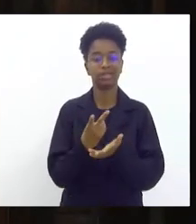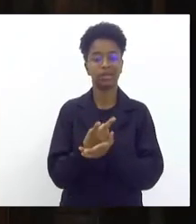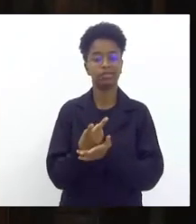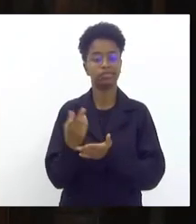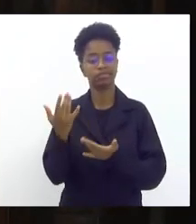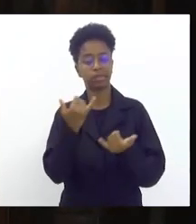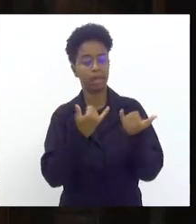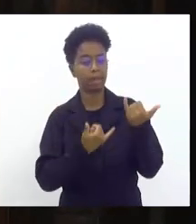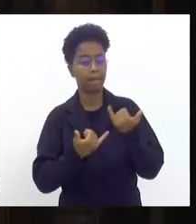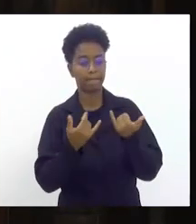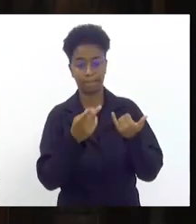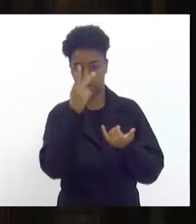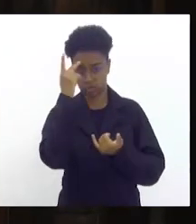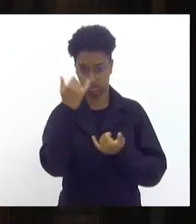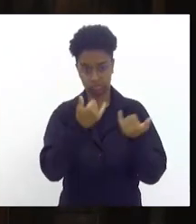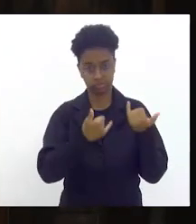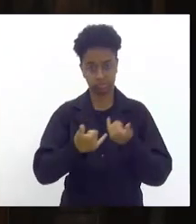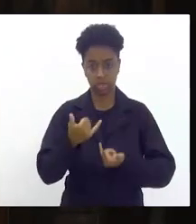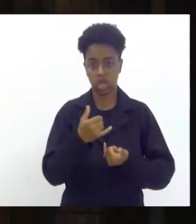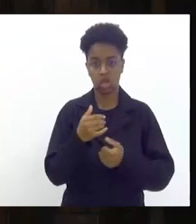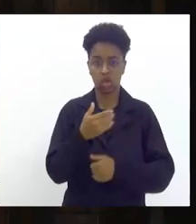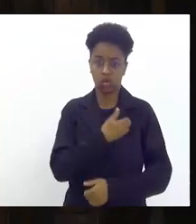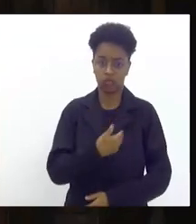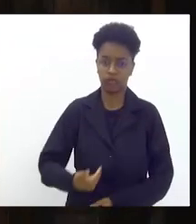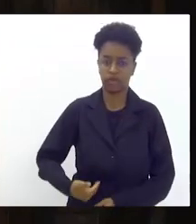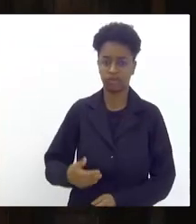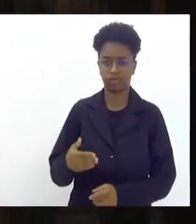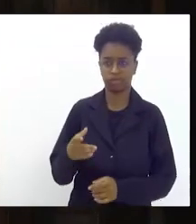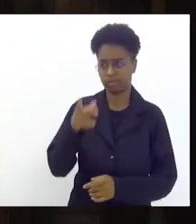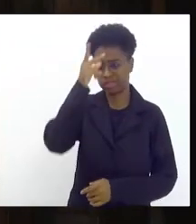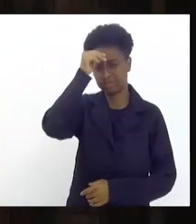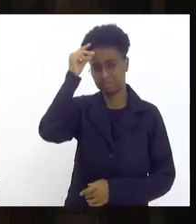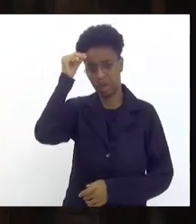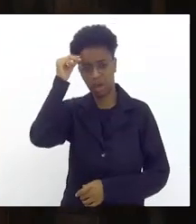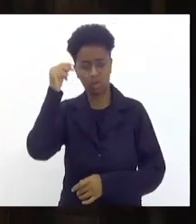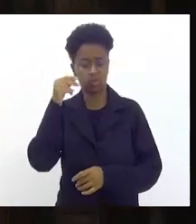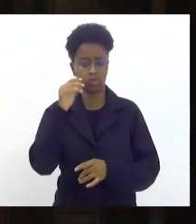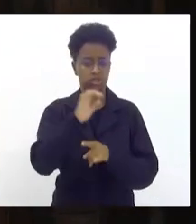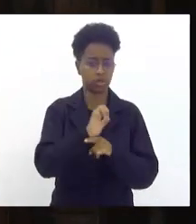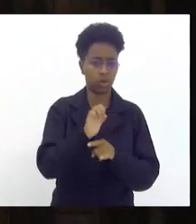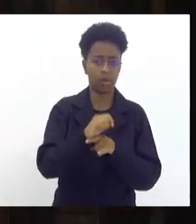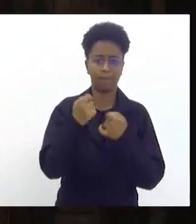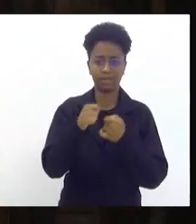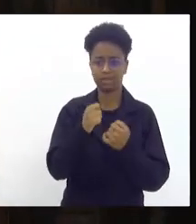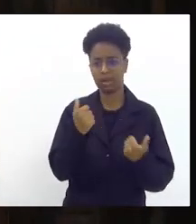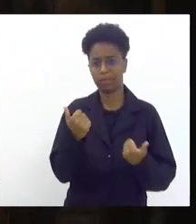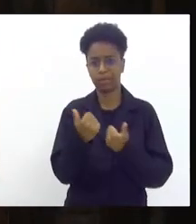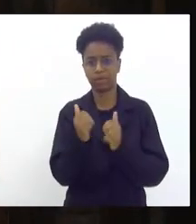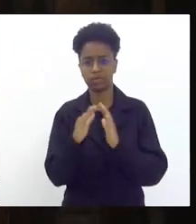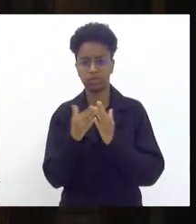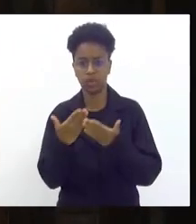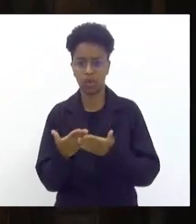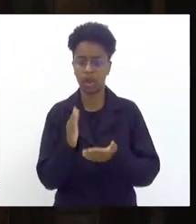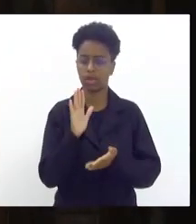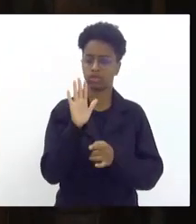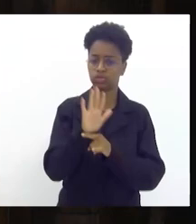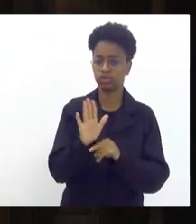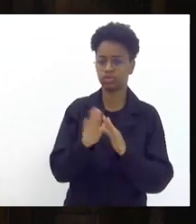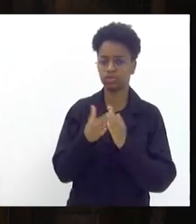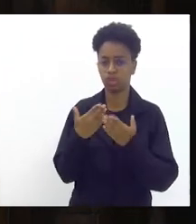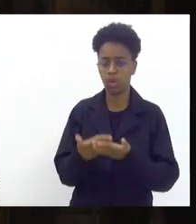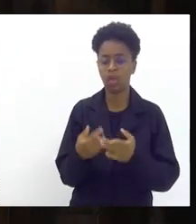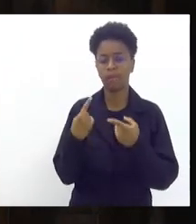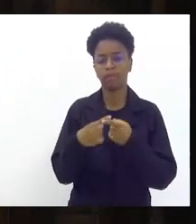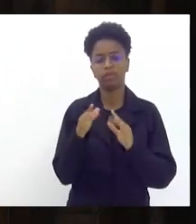os governos sejam municipais seja estadual precisam ajudar as escolas que as escolas precisam de alguma